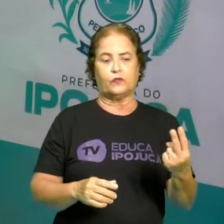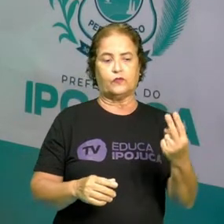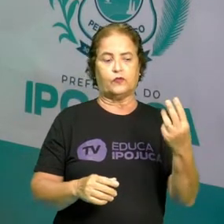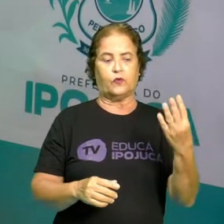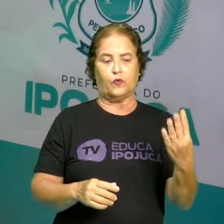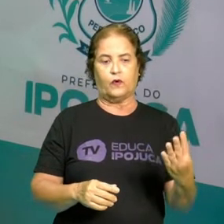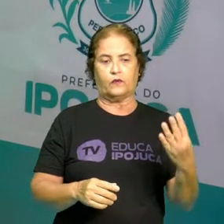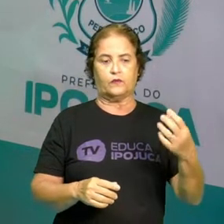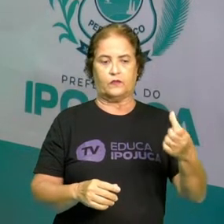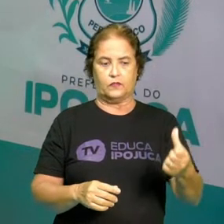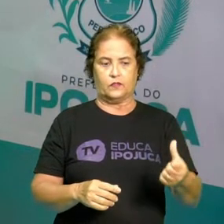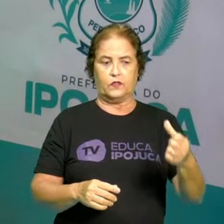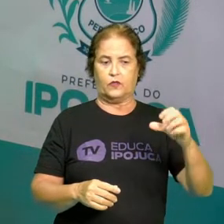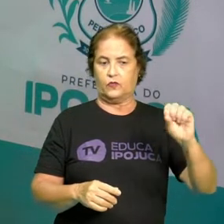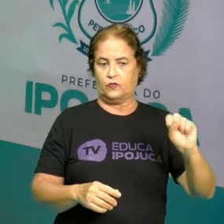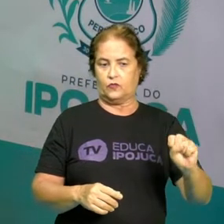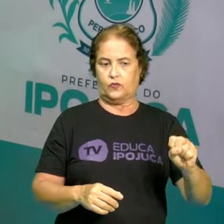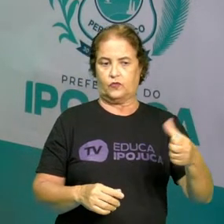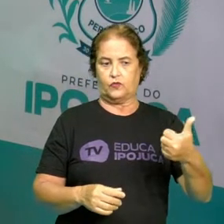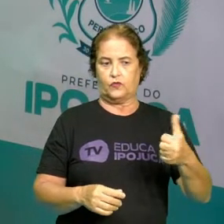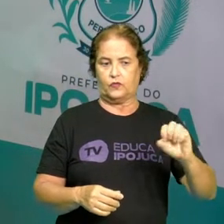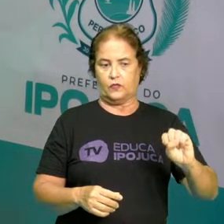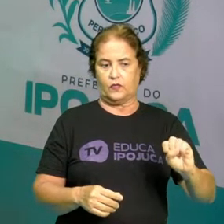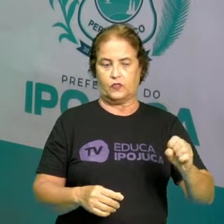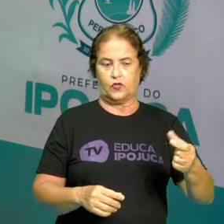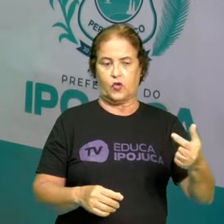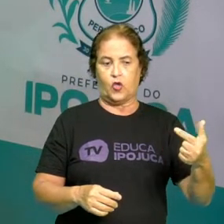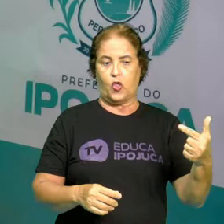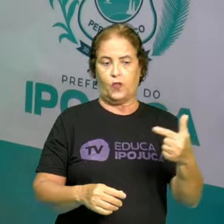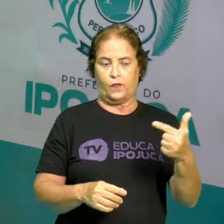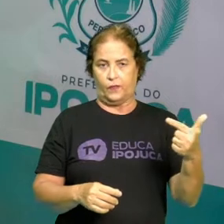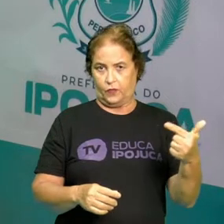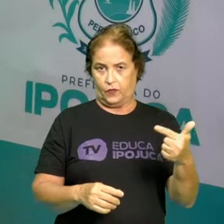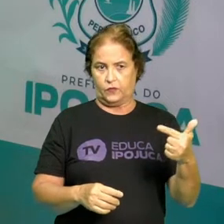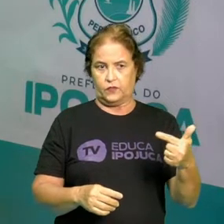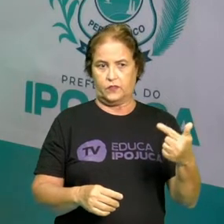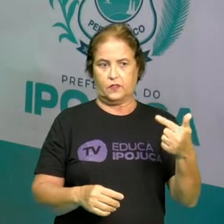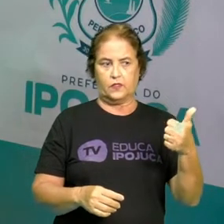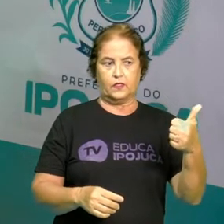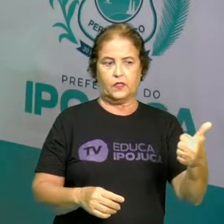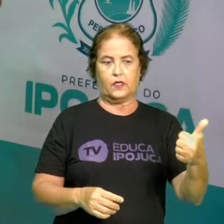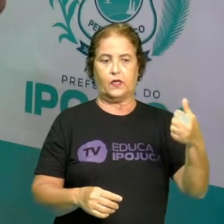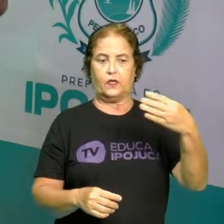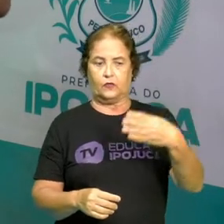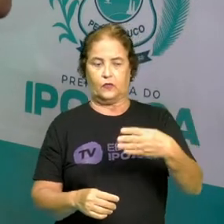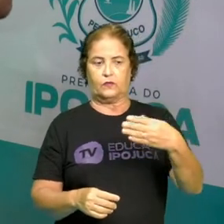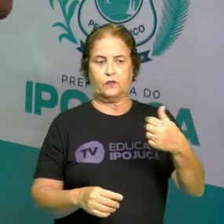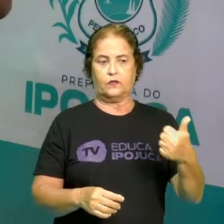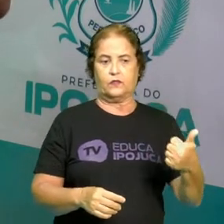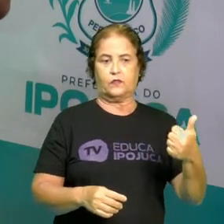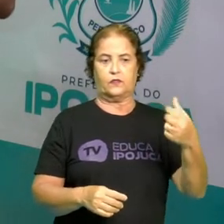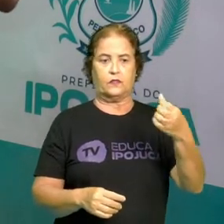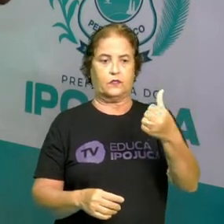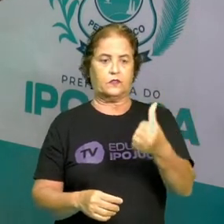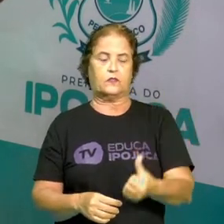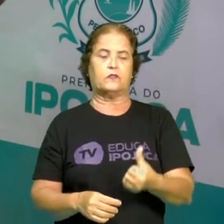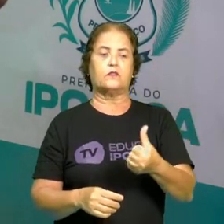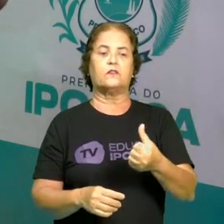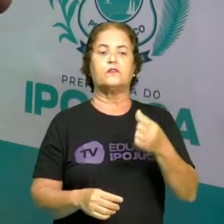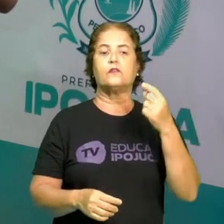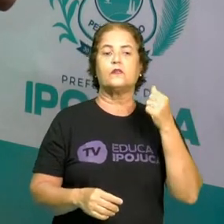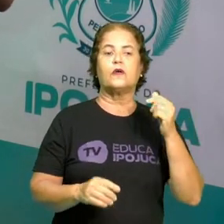4, 6, 8, 10, 12, 14, 16 lápis. Portanto,